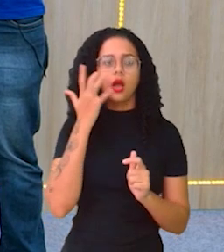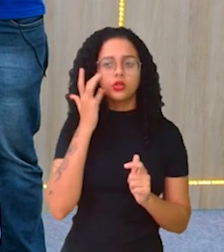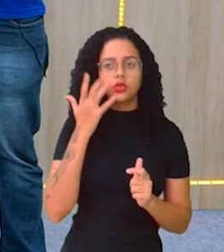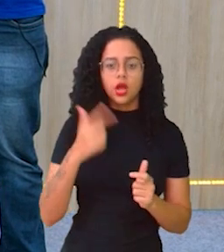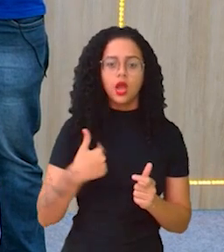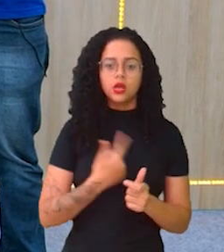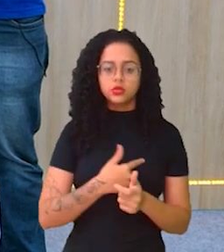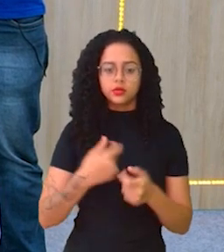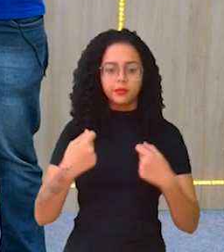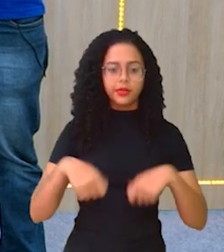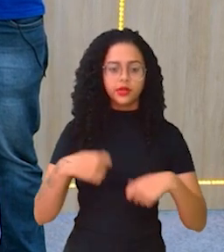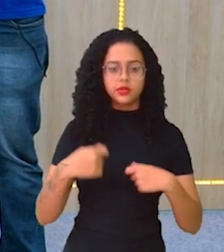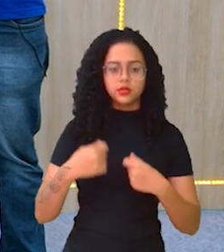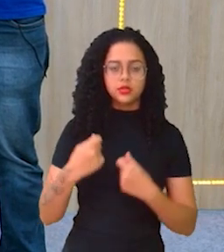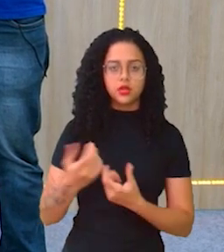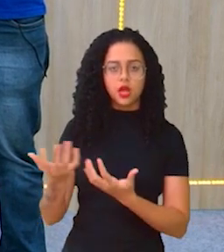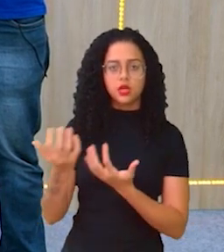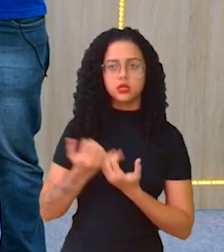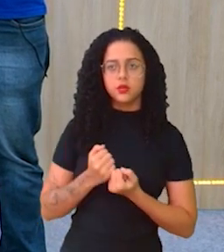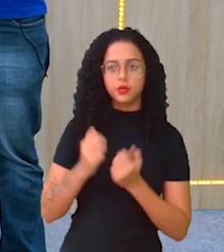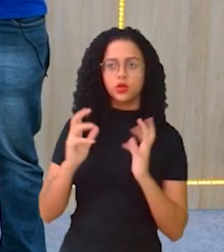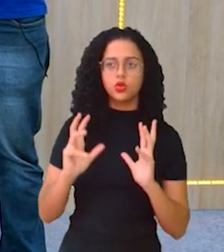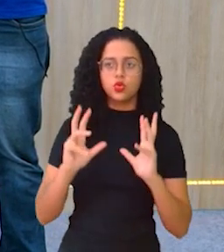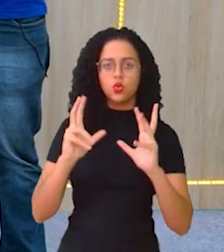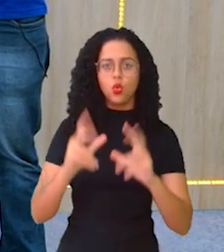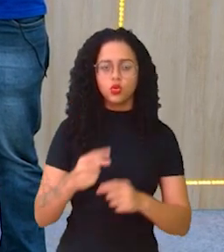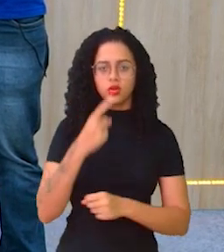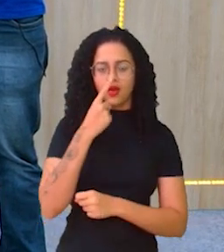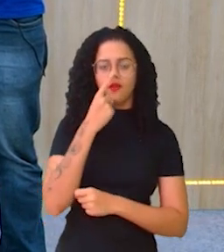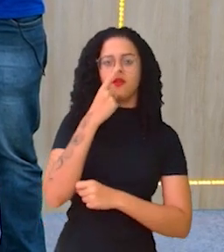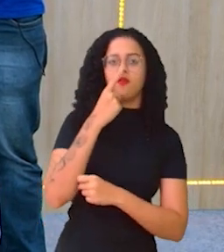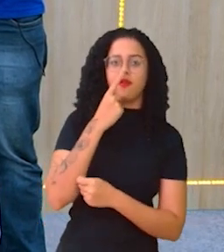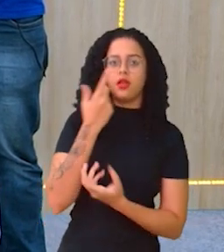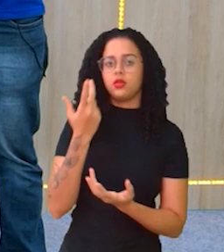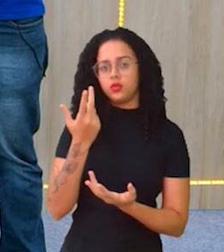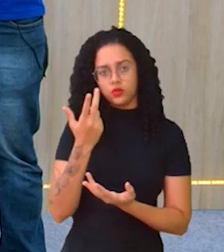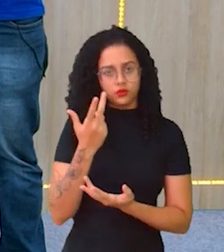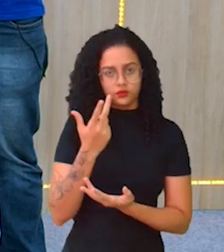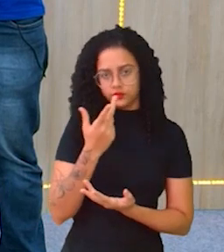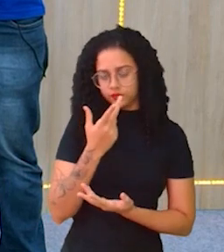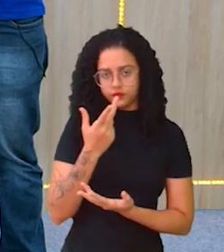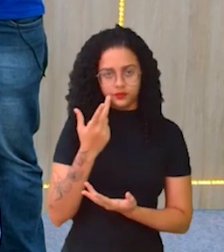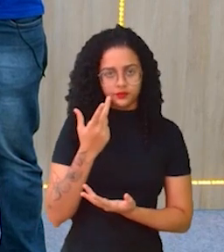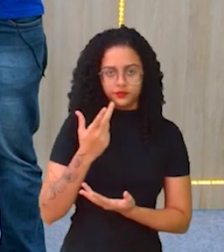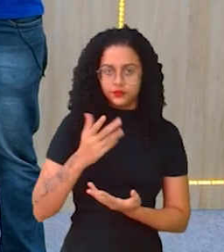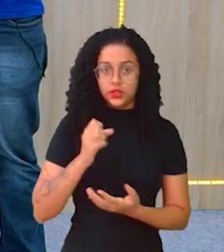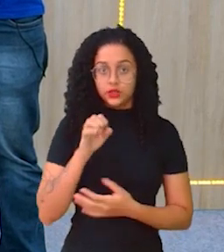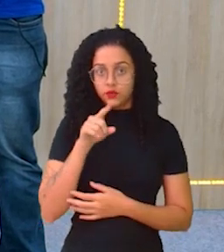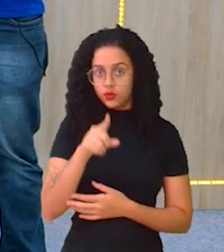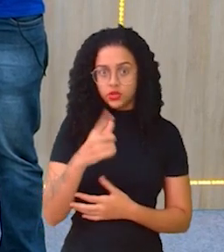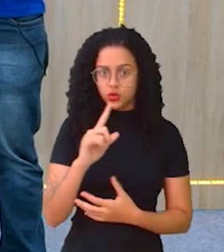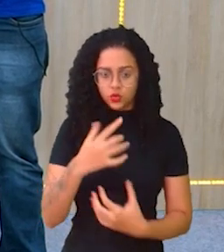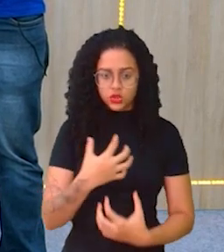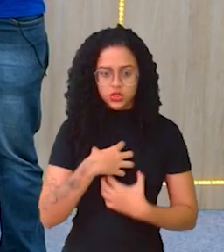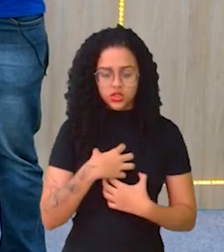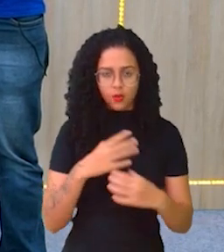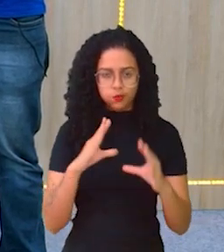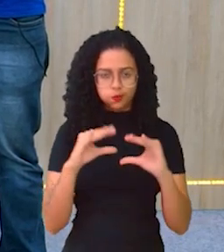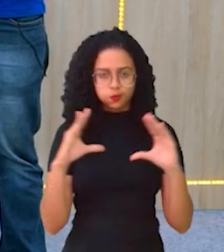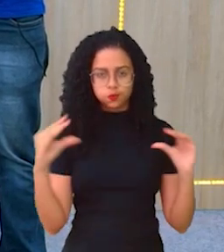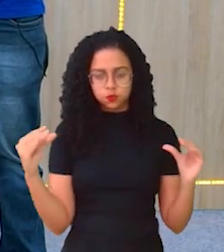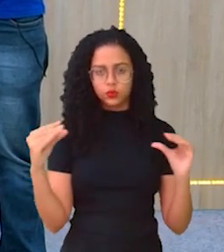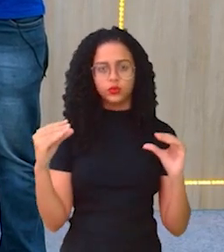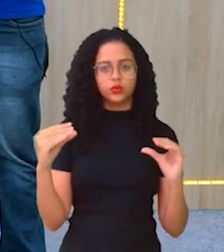que a gente tem que receber todos os afetos que nos venham, de que se você não se sente à vontade